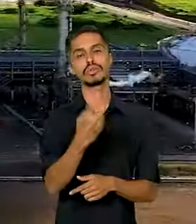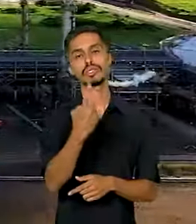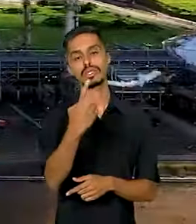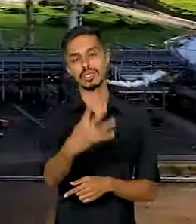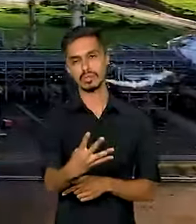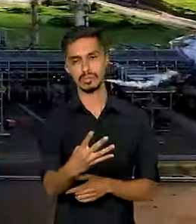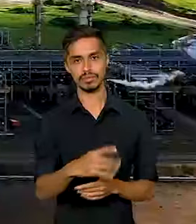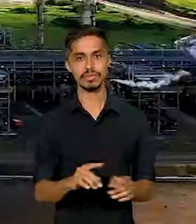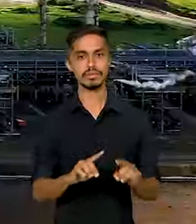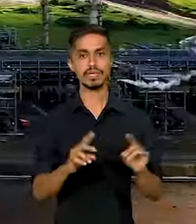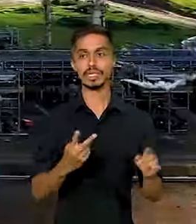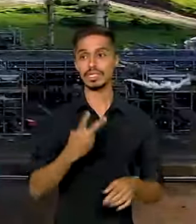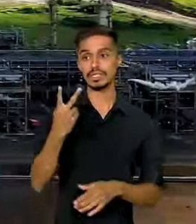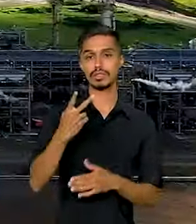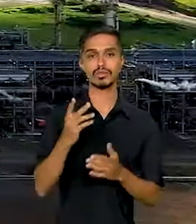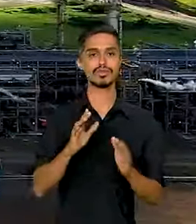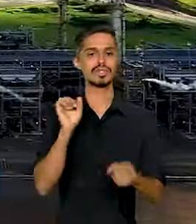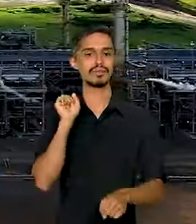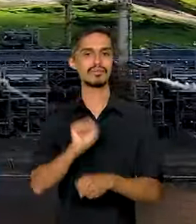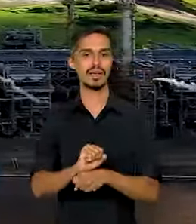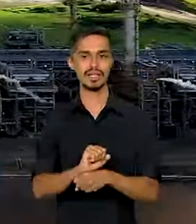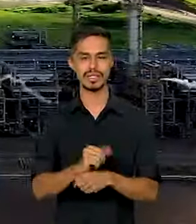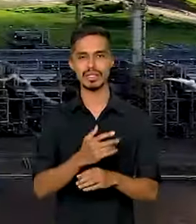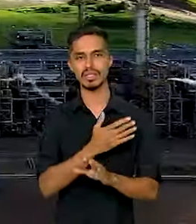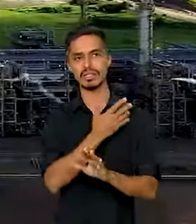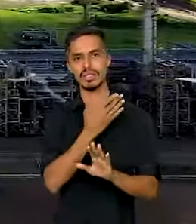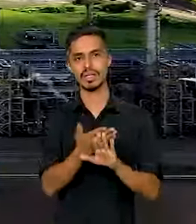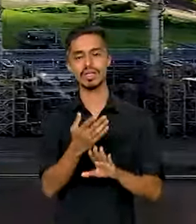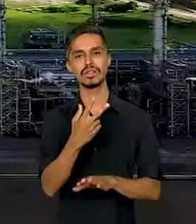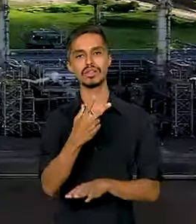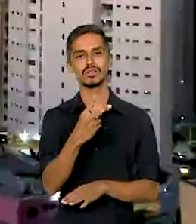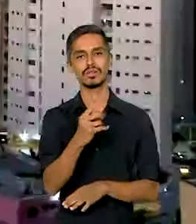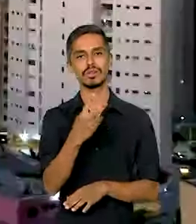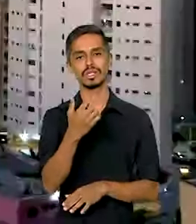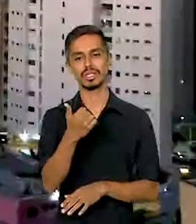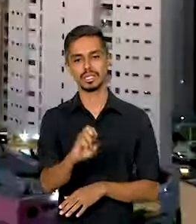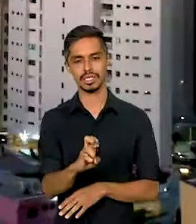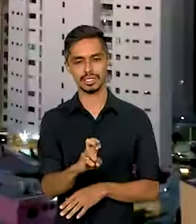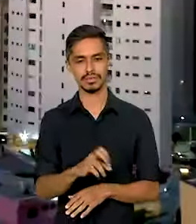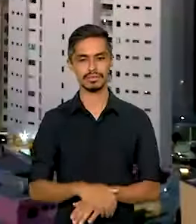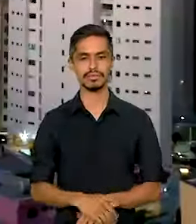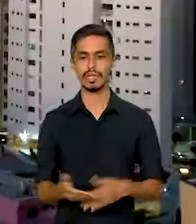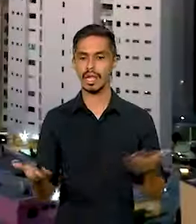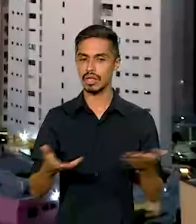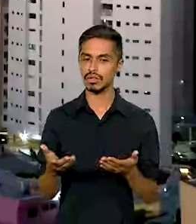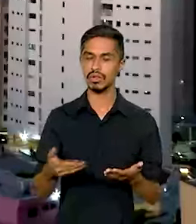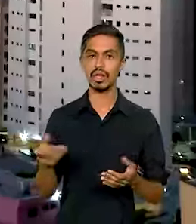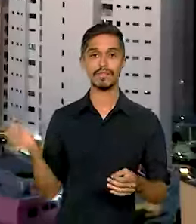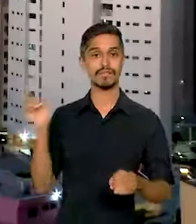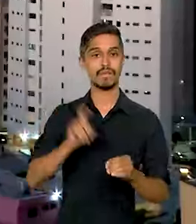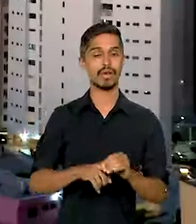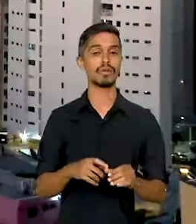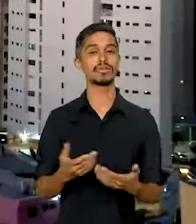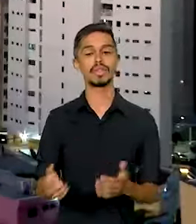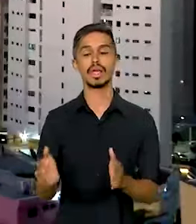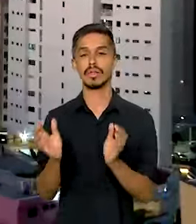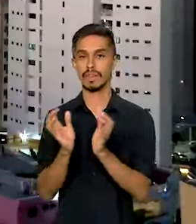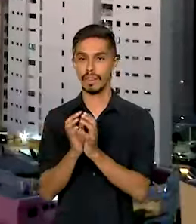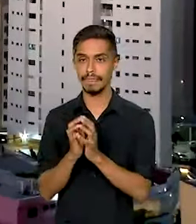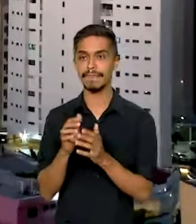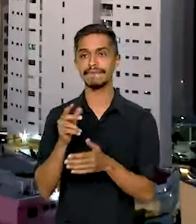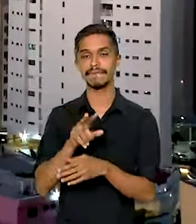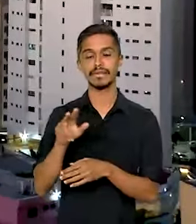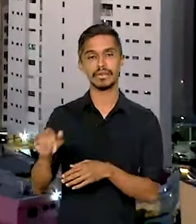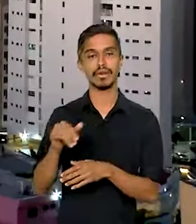e a segunda está paralisada desde 2015. Agora, de volta a Recife, o presidente Lula